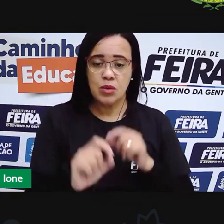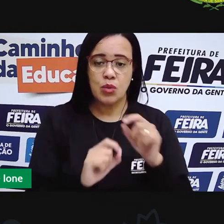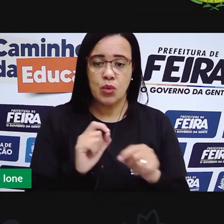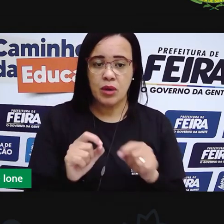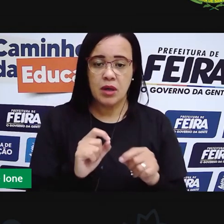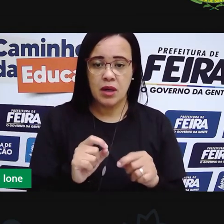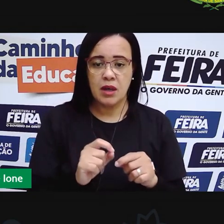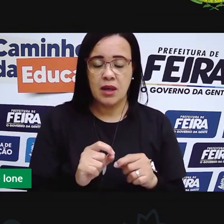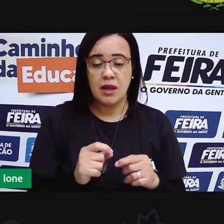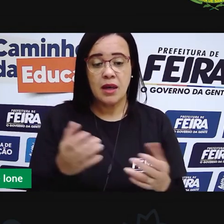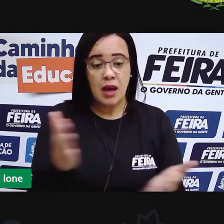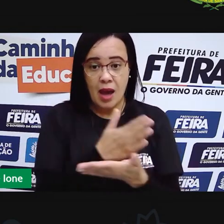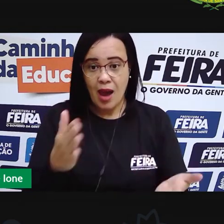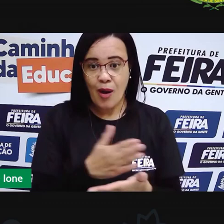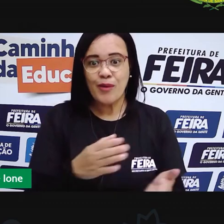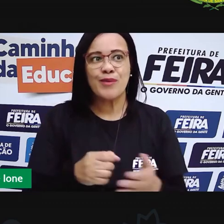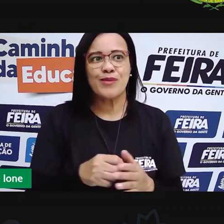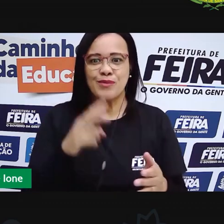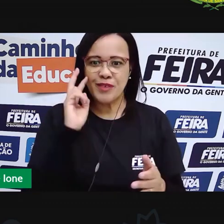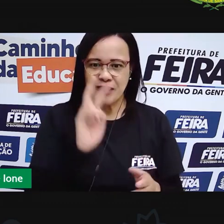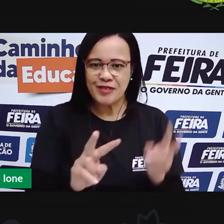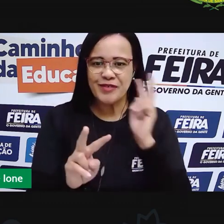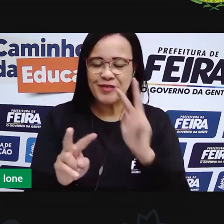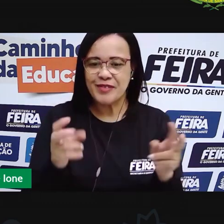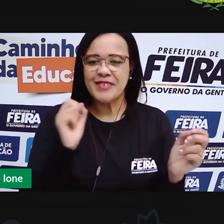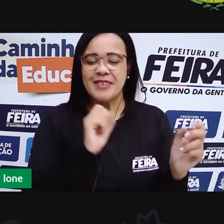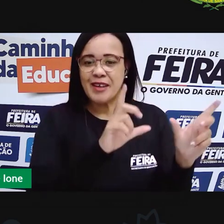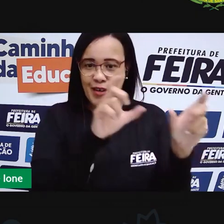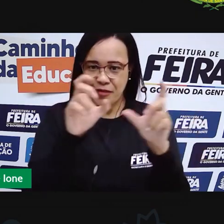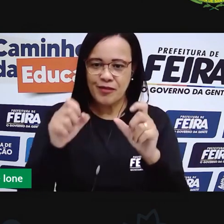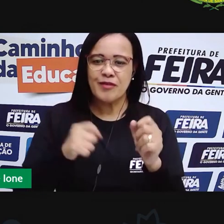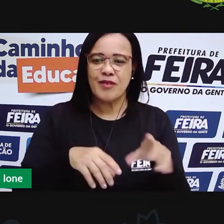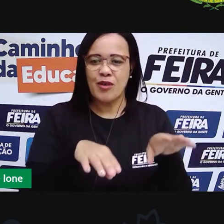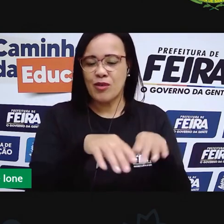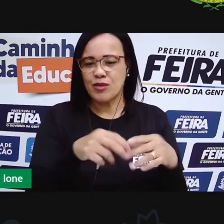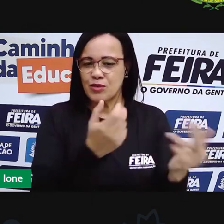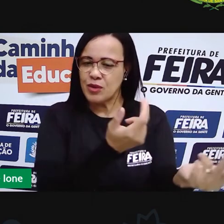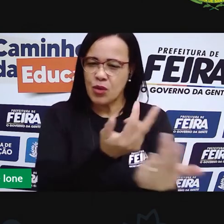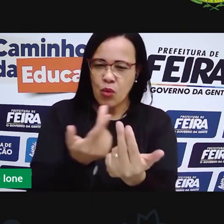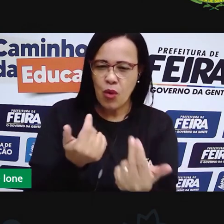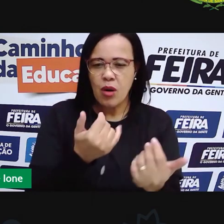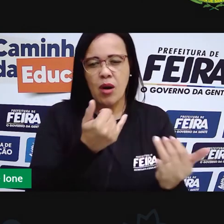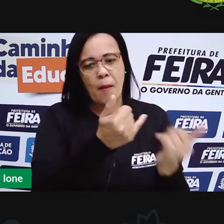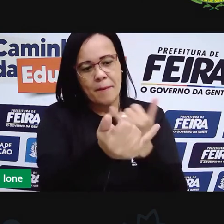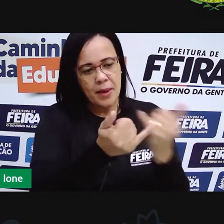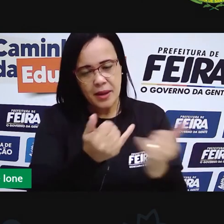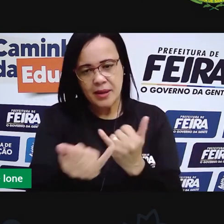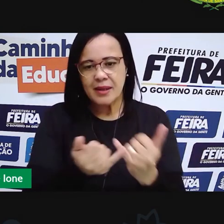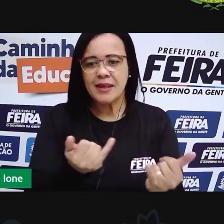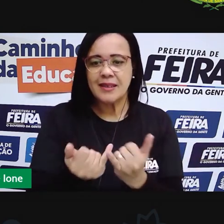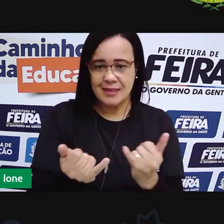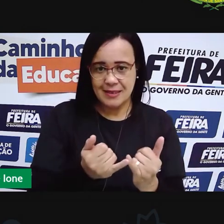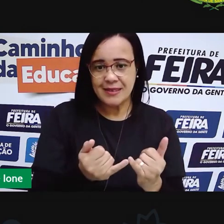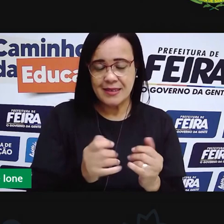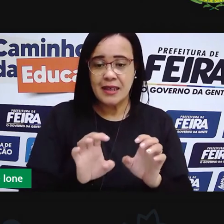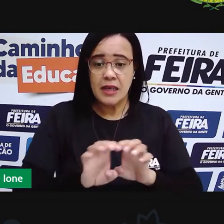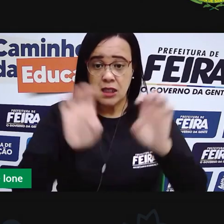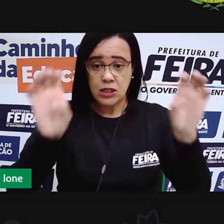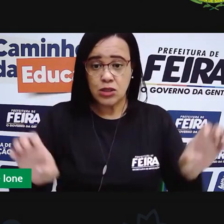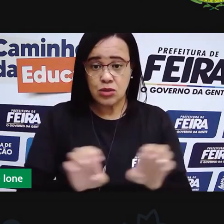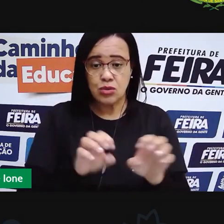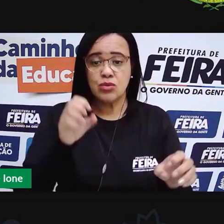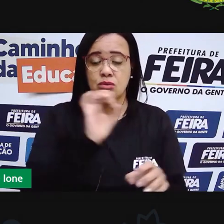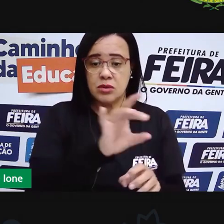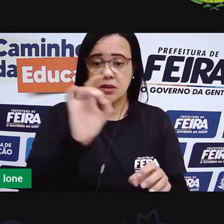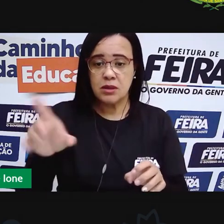semelhanças. Vocês vão observar semelhanças, por exemplo, nas instalações, nas estruturas da